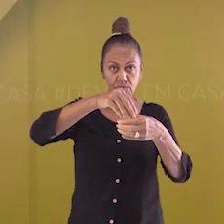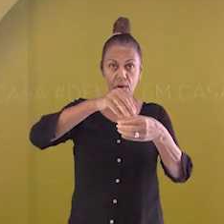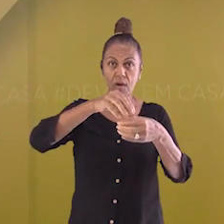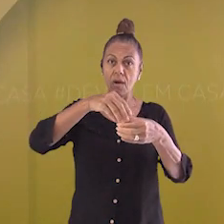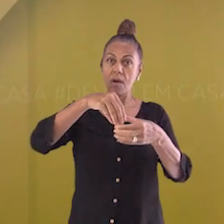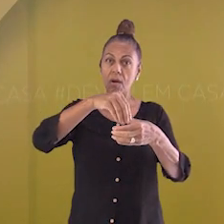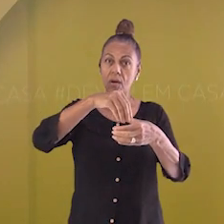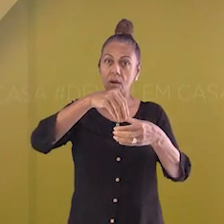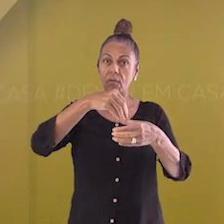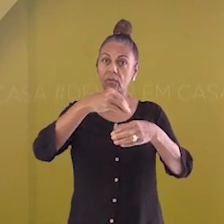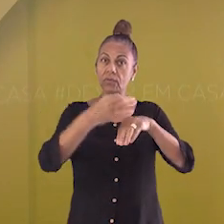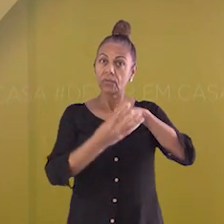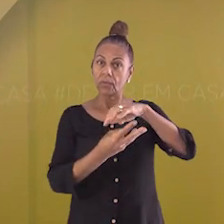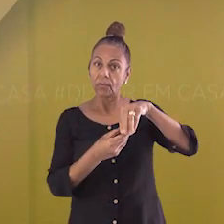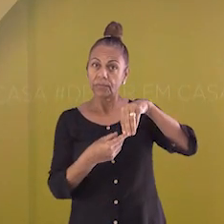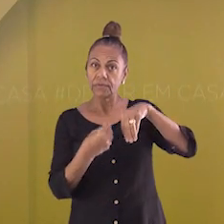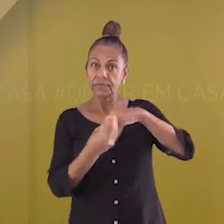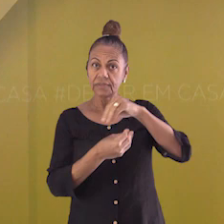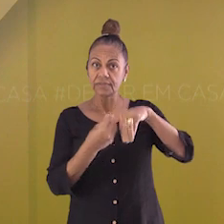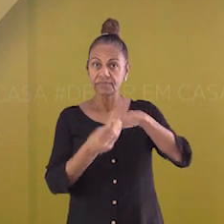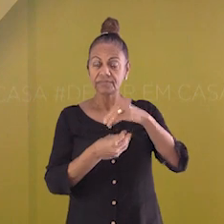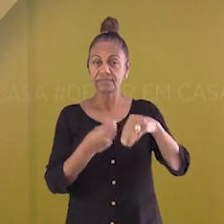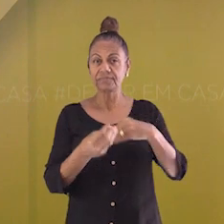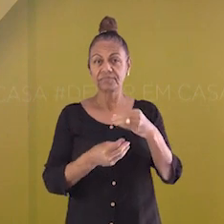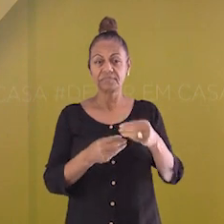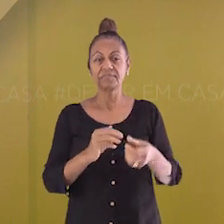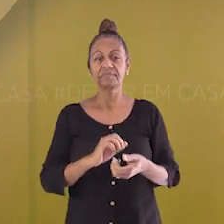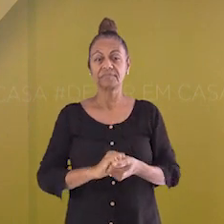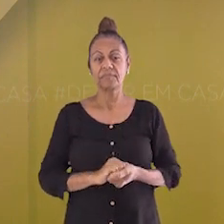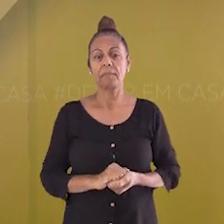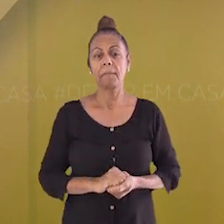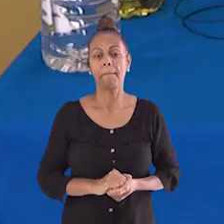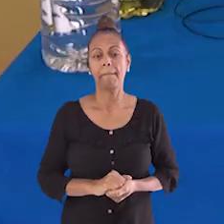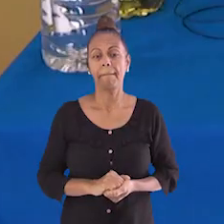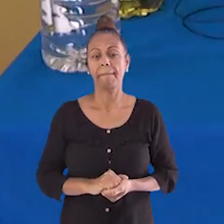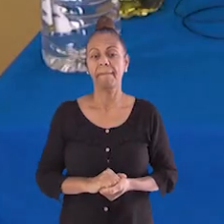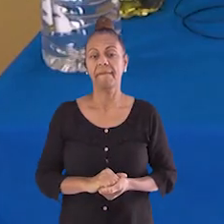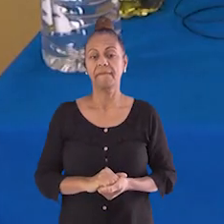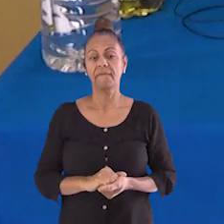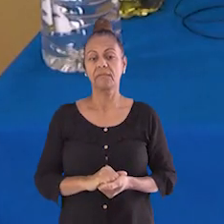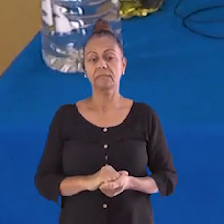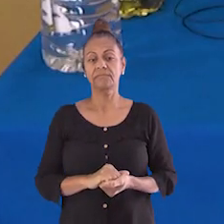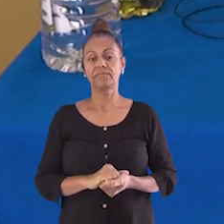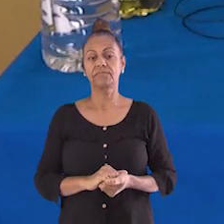Observe. A areia e o copo com água.